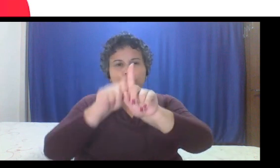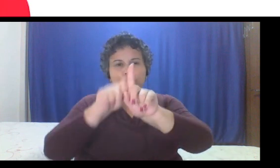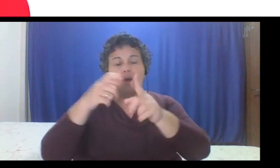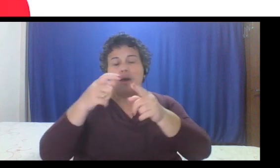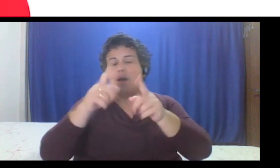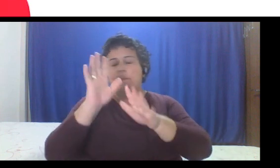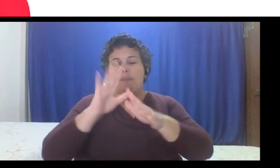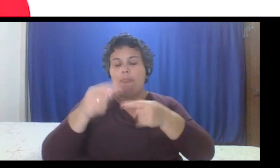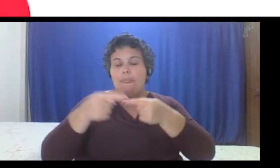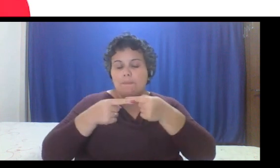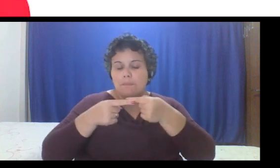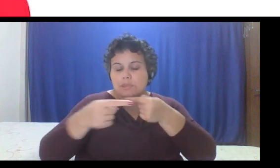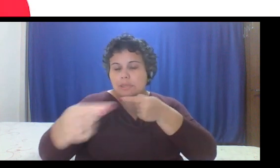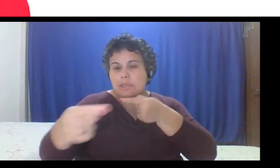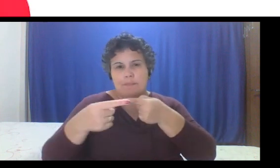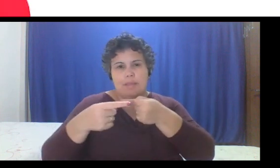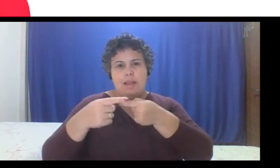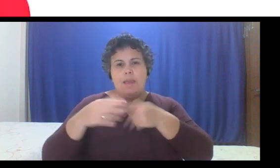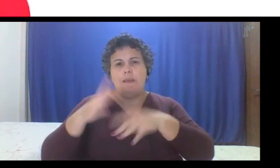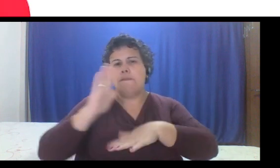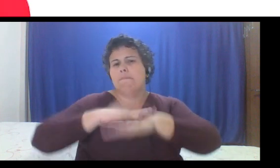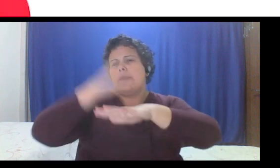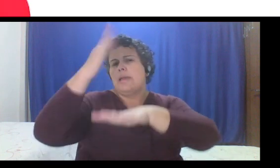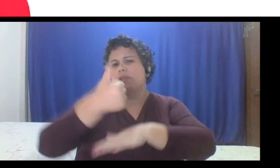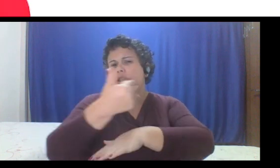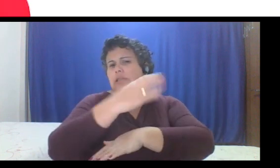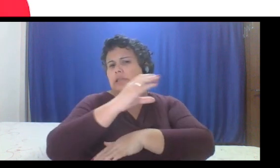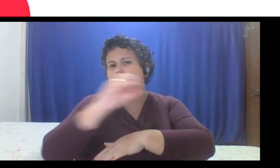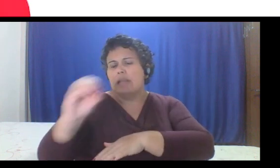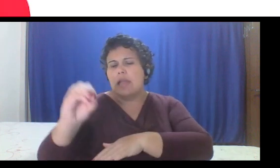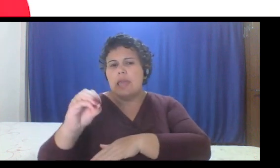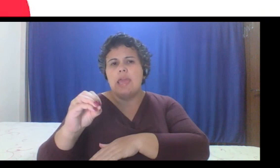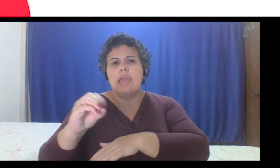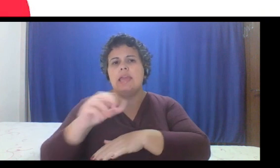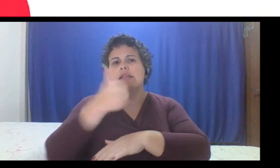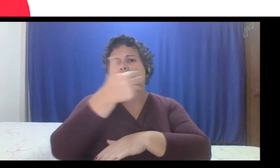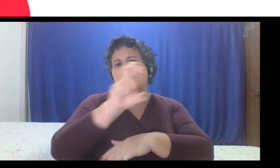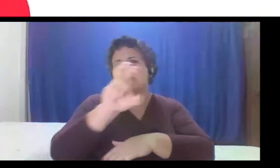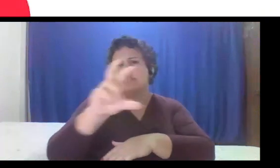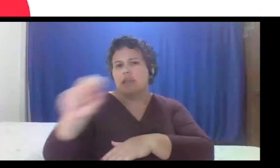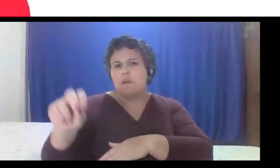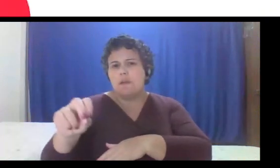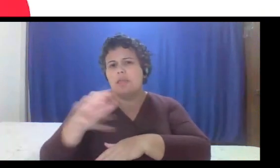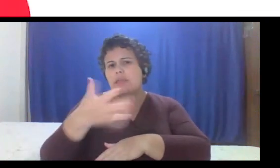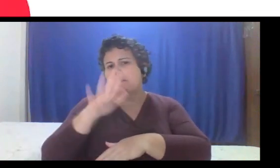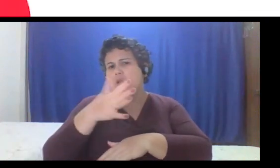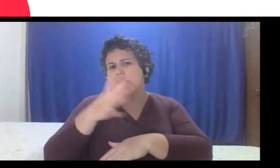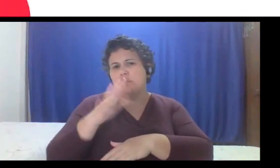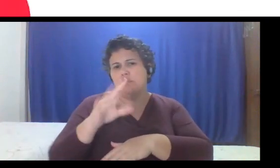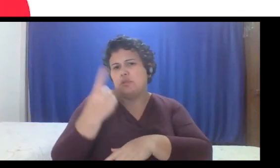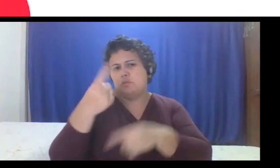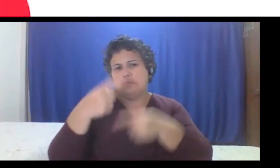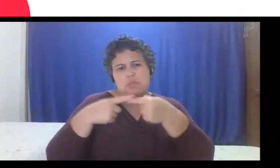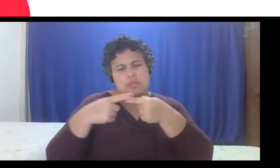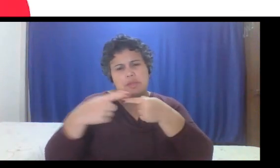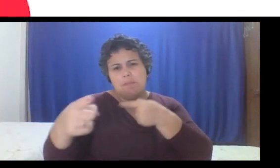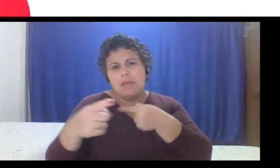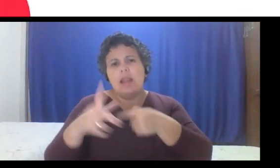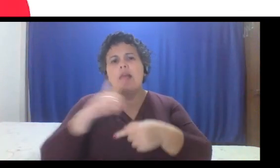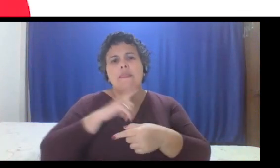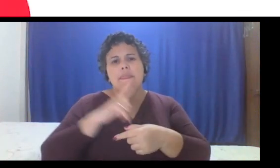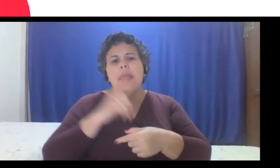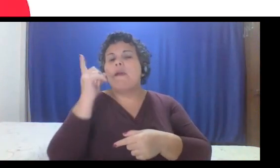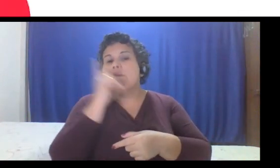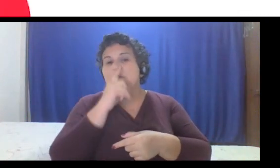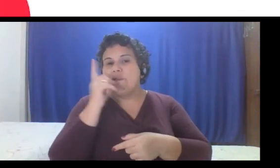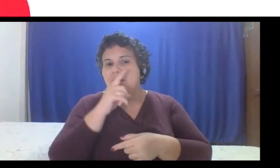de 100 deploys em uma semana, por exemplo, 100, 150 deploys, tem ali a quantidade de falhas que a gente teve nesse meio tempo, que